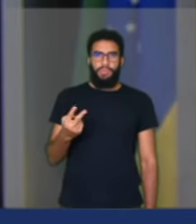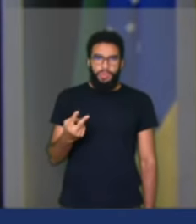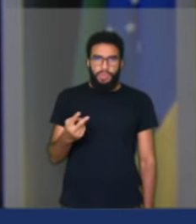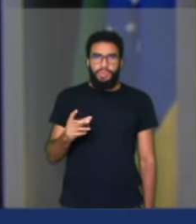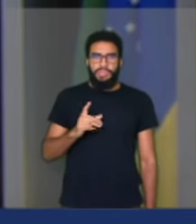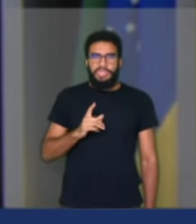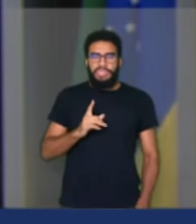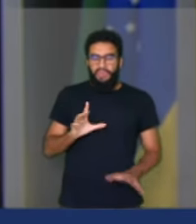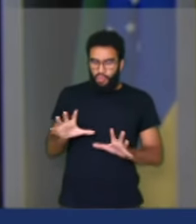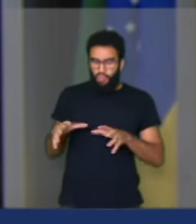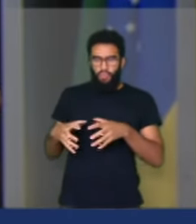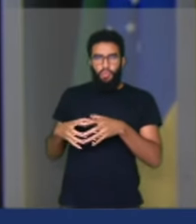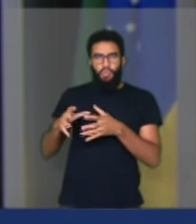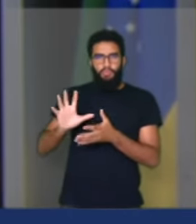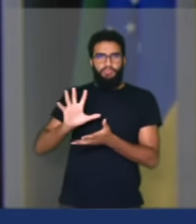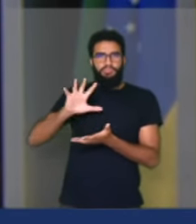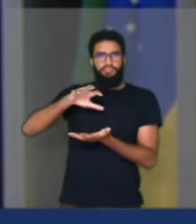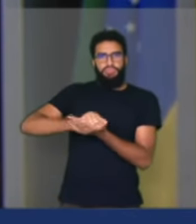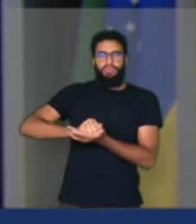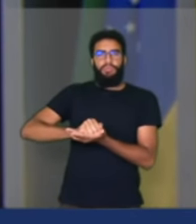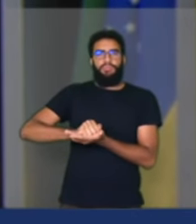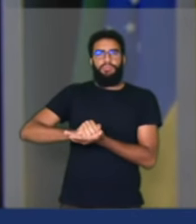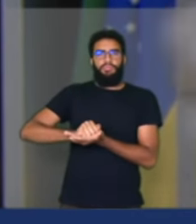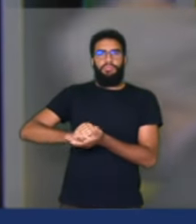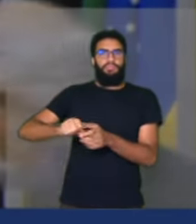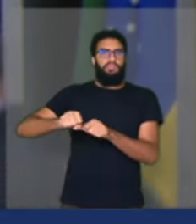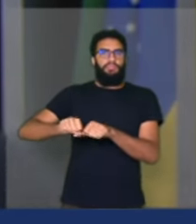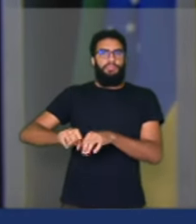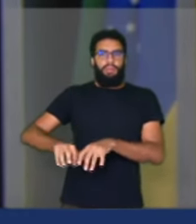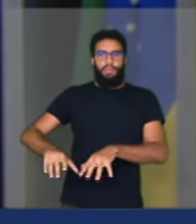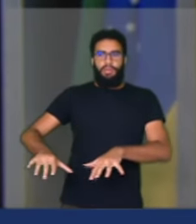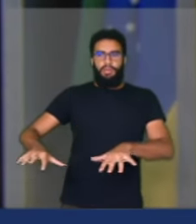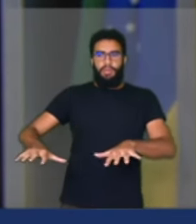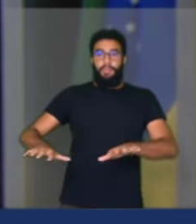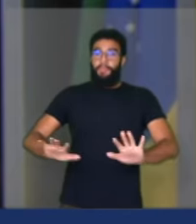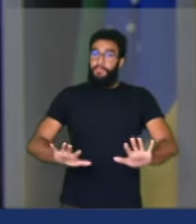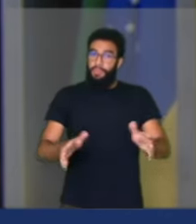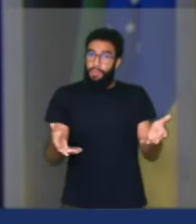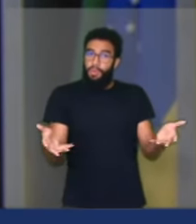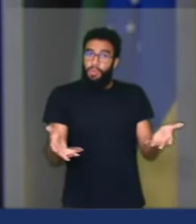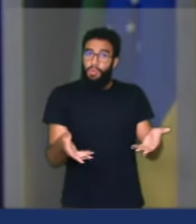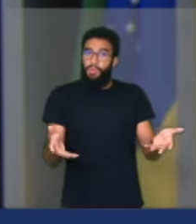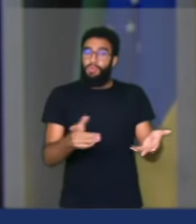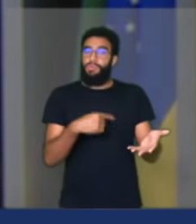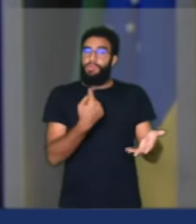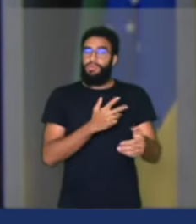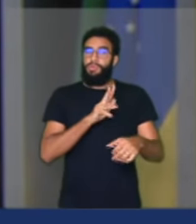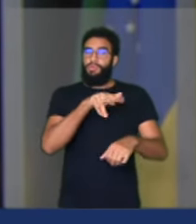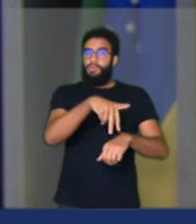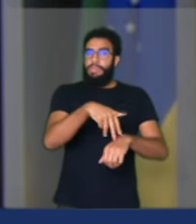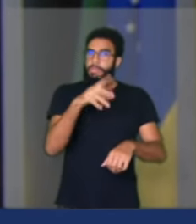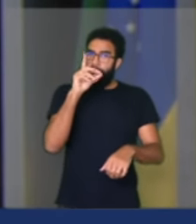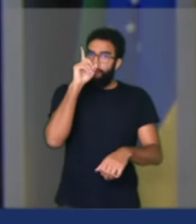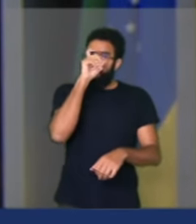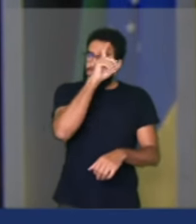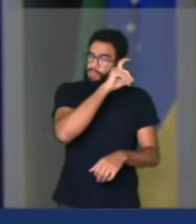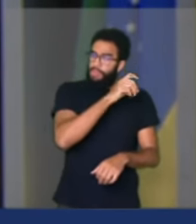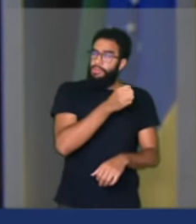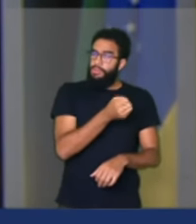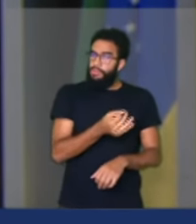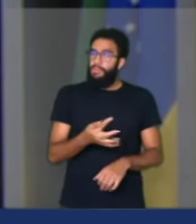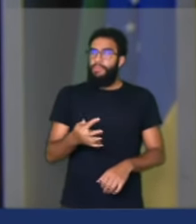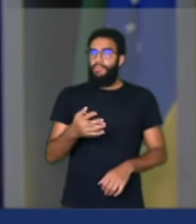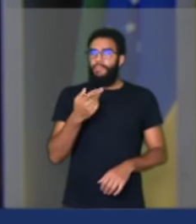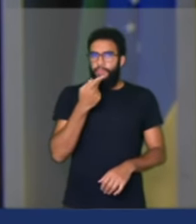quadrilha por todos os cantos. E hoje nós estamos aqui com muita dificuldade. Falei